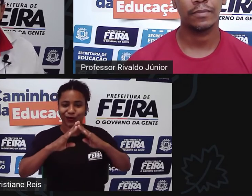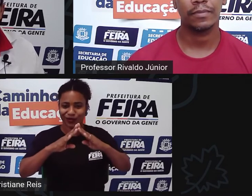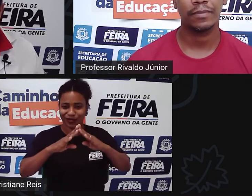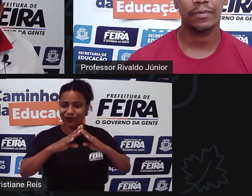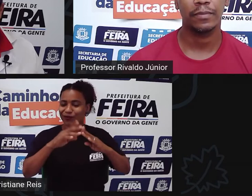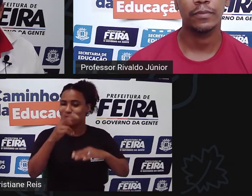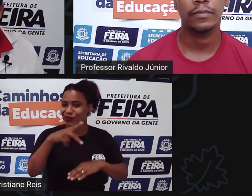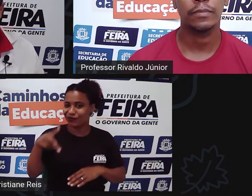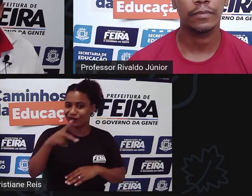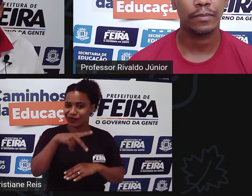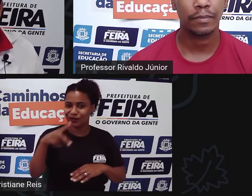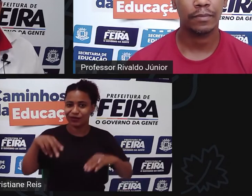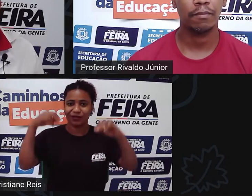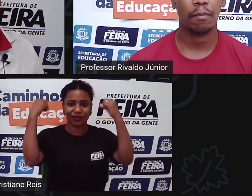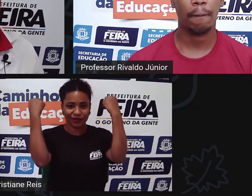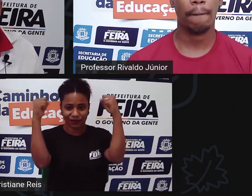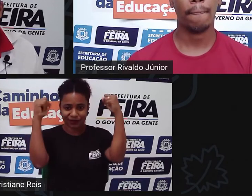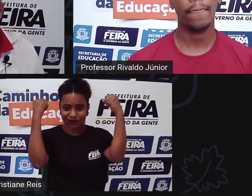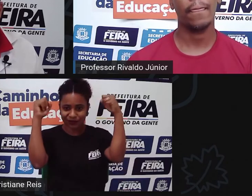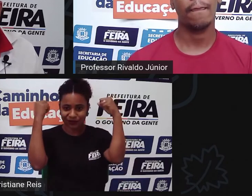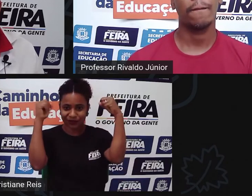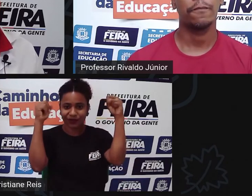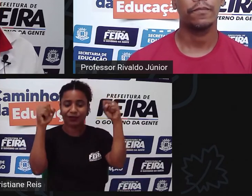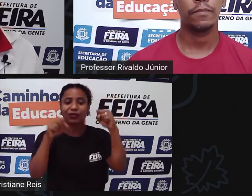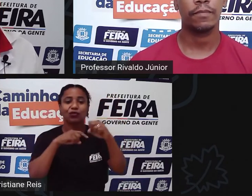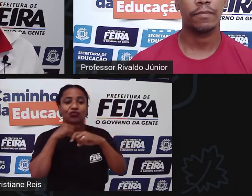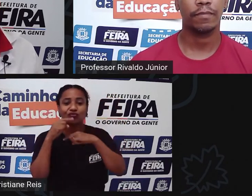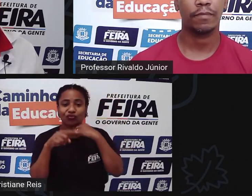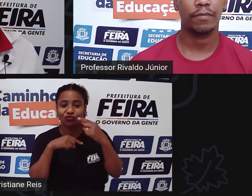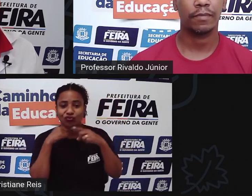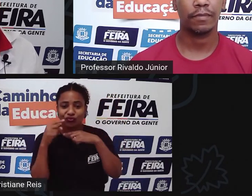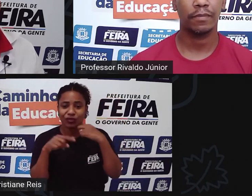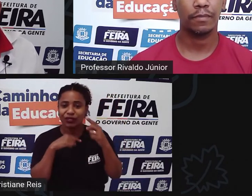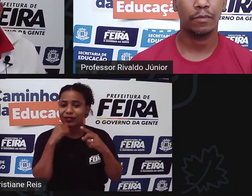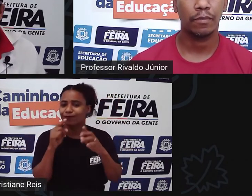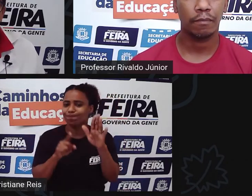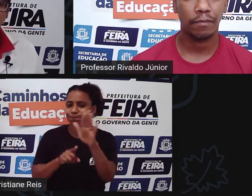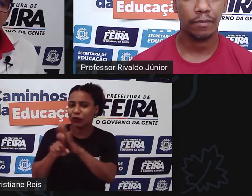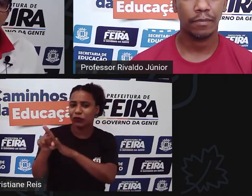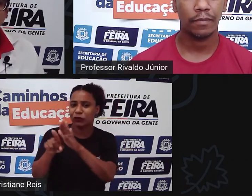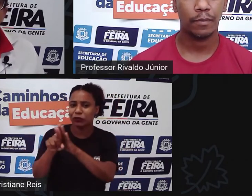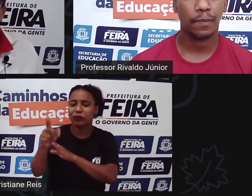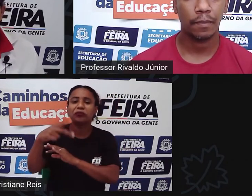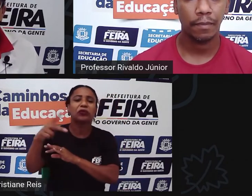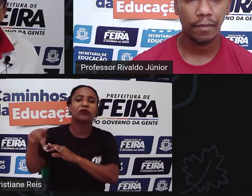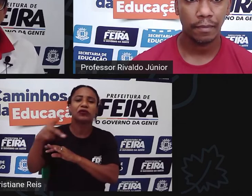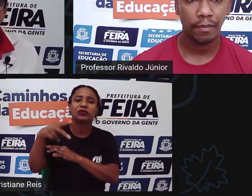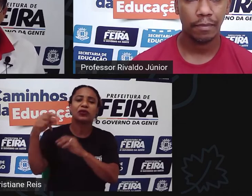de educação física onde ele pode tirar dúvidas ele pode aprender realmente